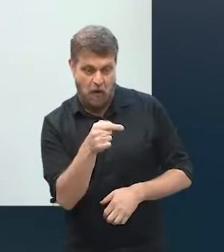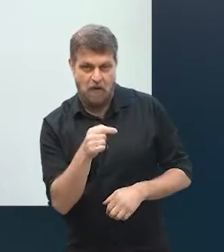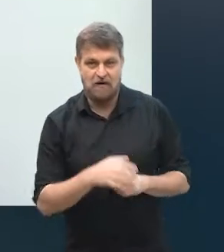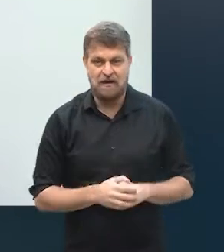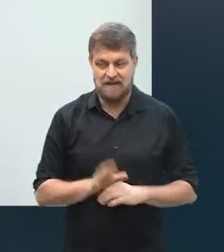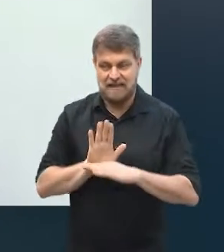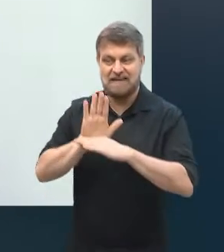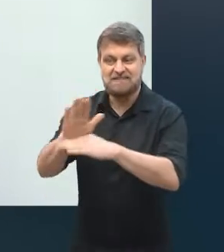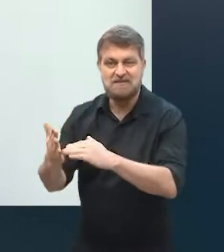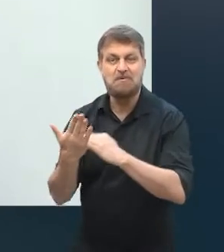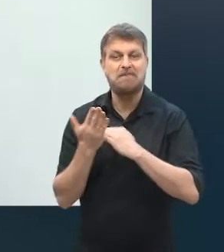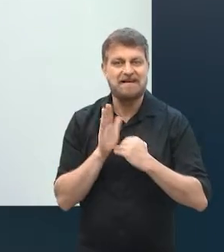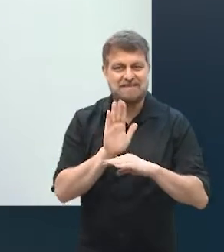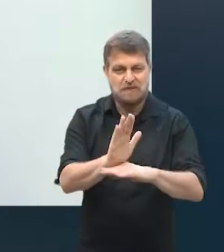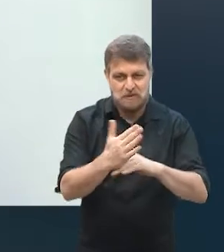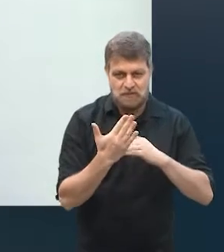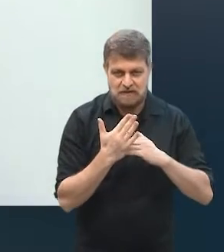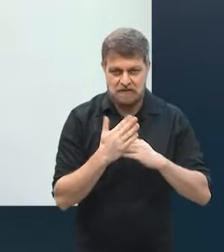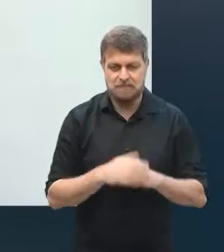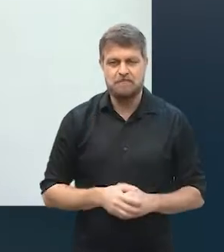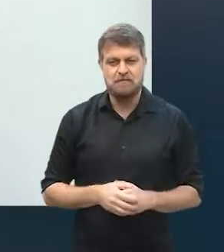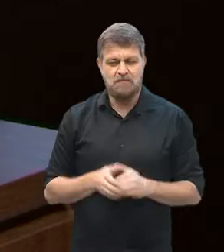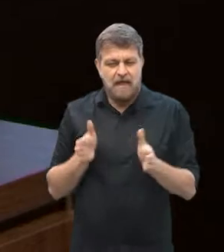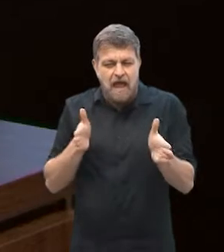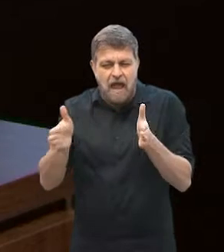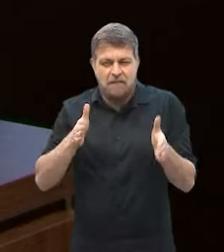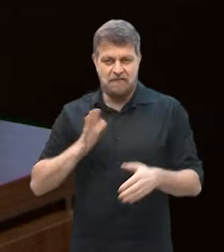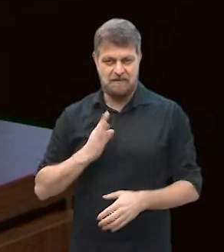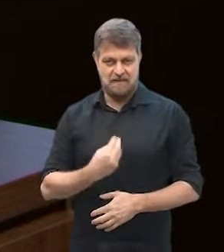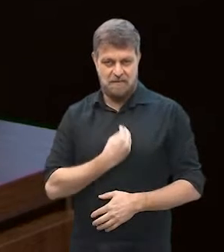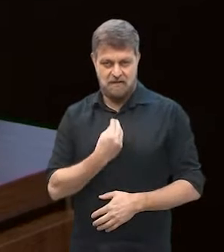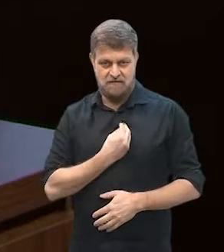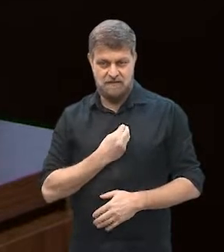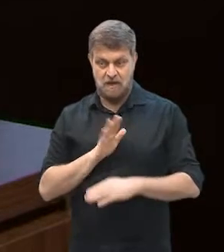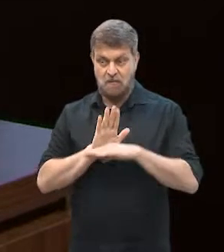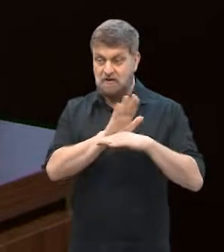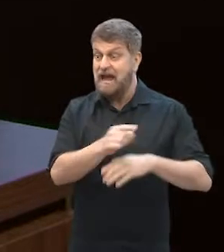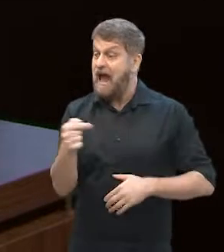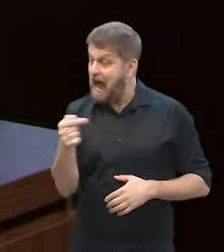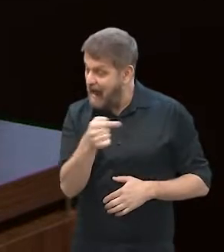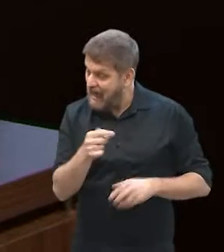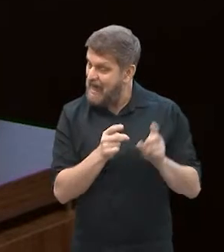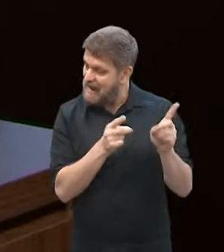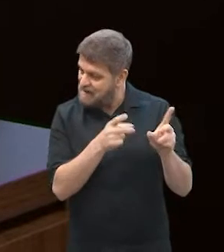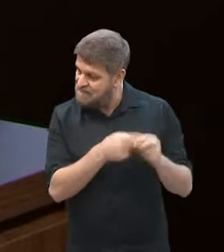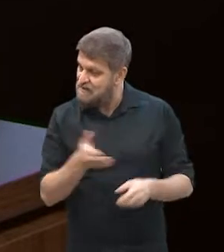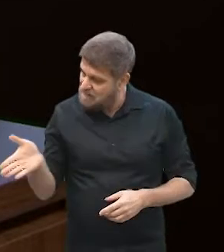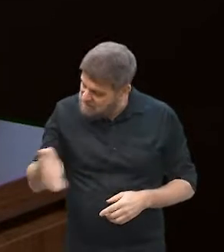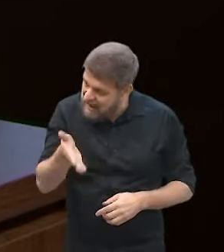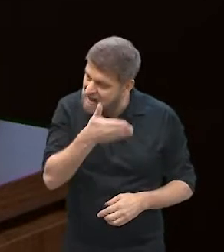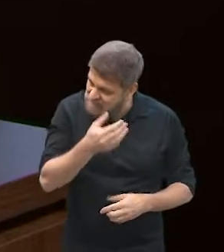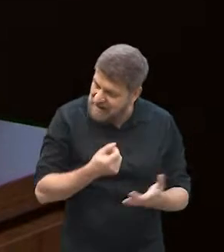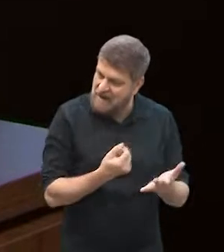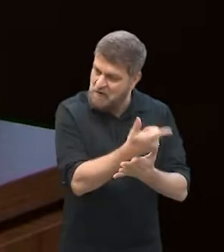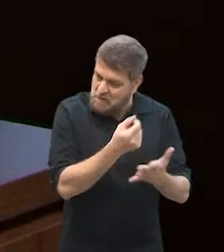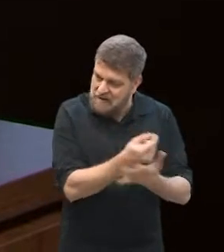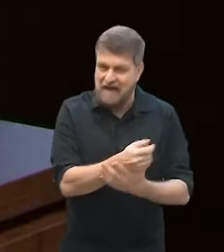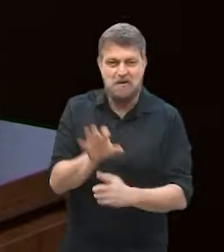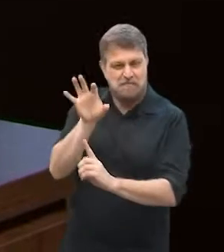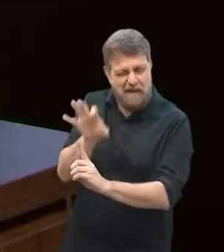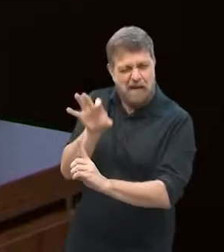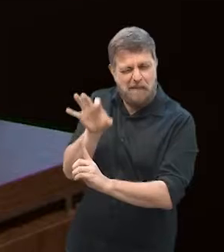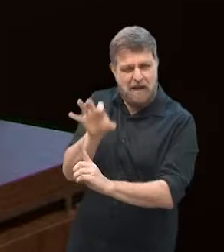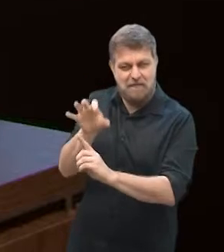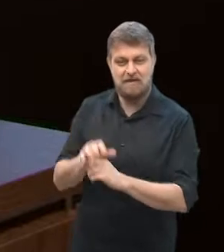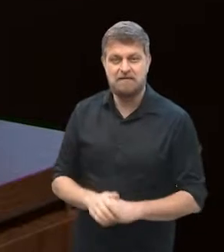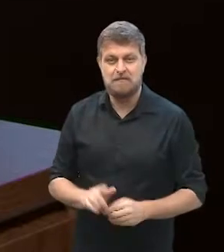todo mundo se ajuda, né. Então, nessa época, eu ajudava ela, assim, olha, ela vende, tal, compra dela, não sei o quê. E aí, pra eu